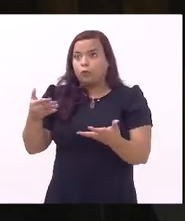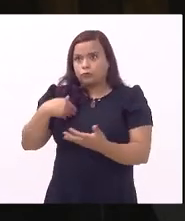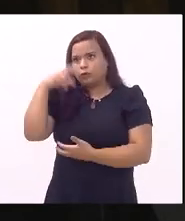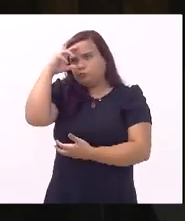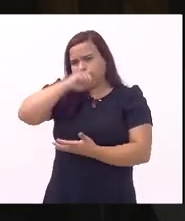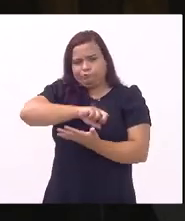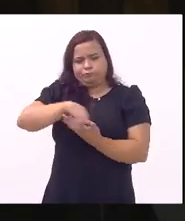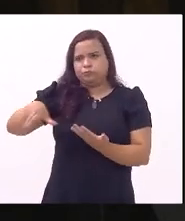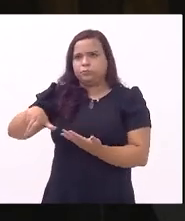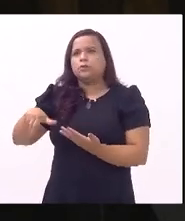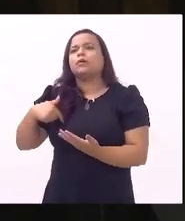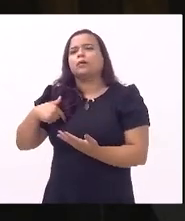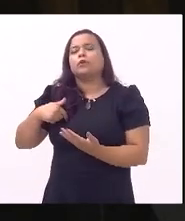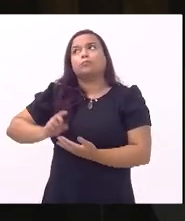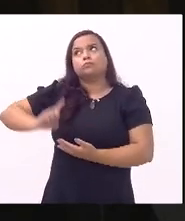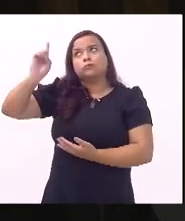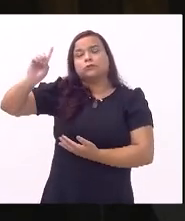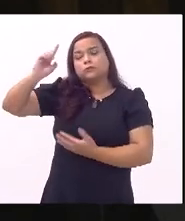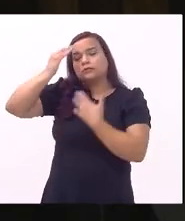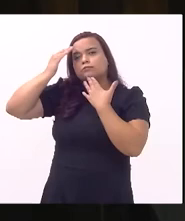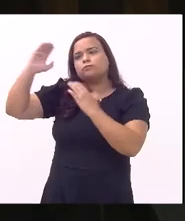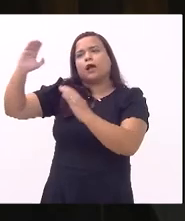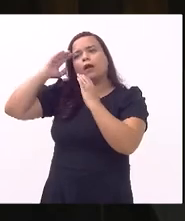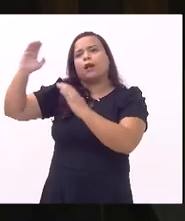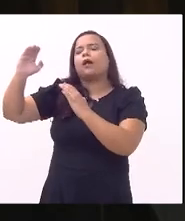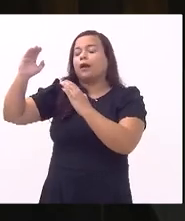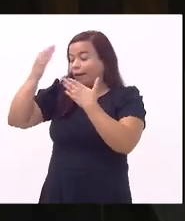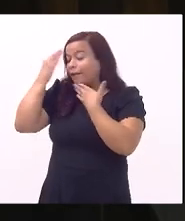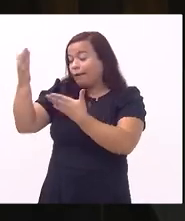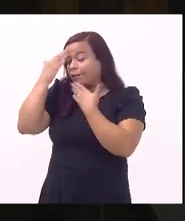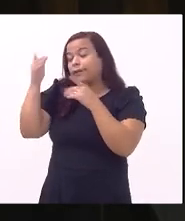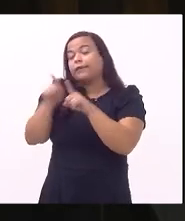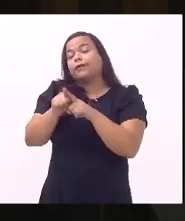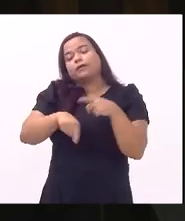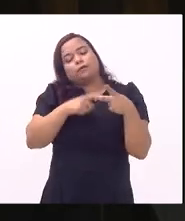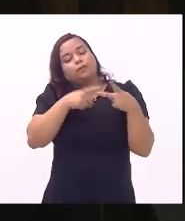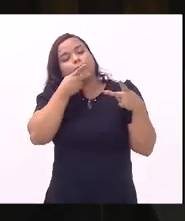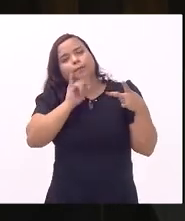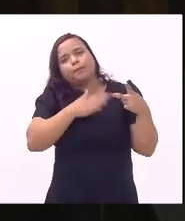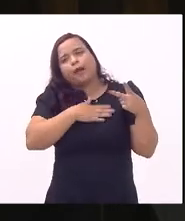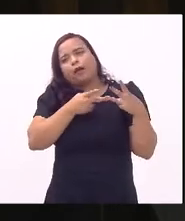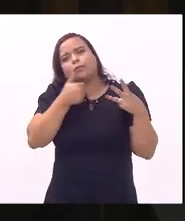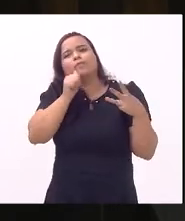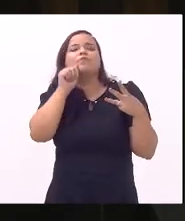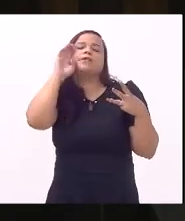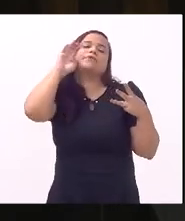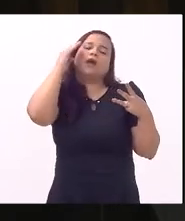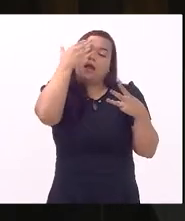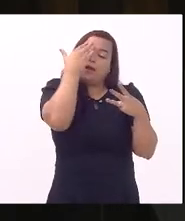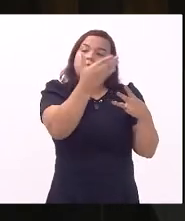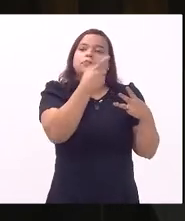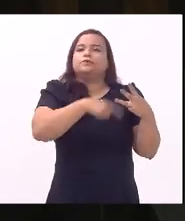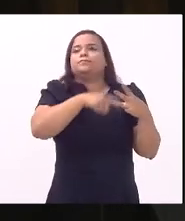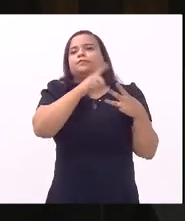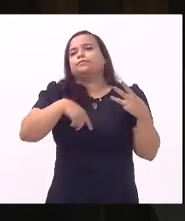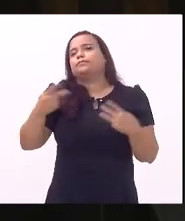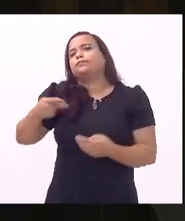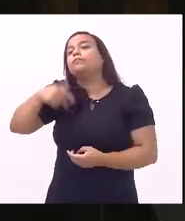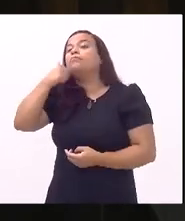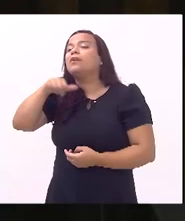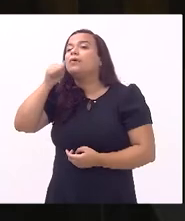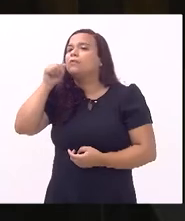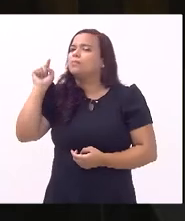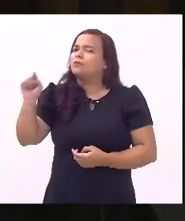Deus presidente e depois aos meus pais ao meu pai e à minha mãe a minha mãe a dona Maria das